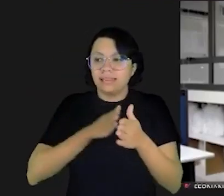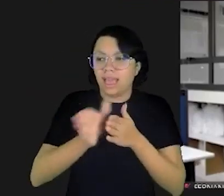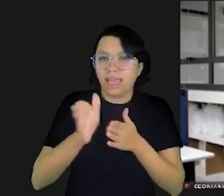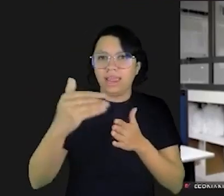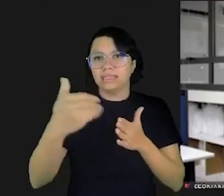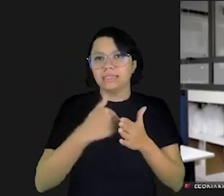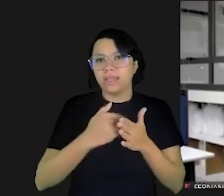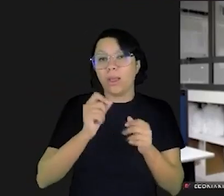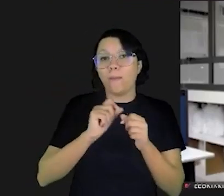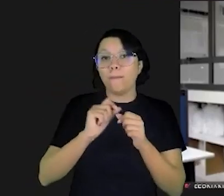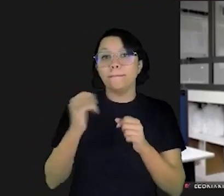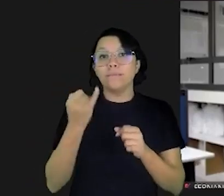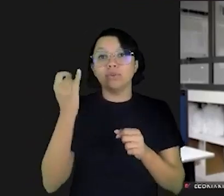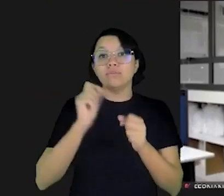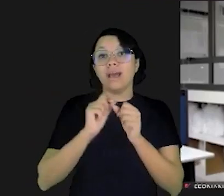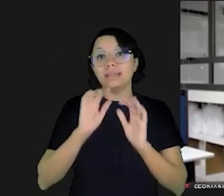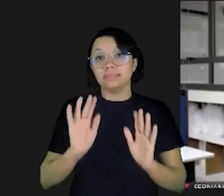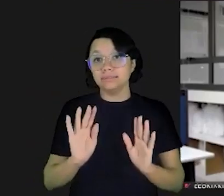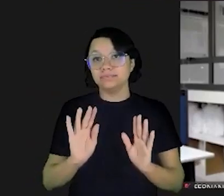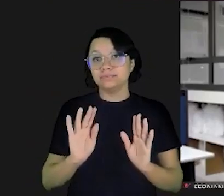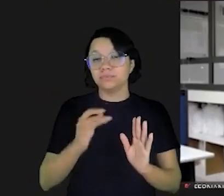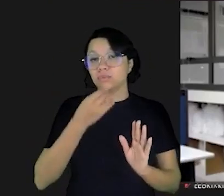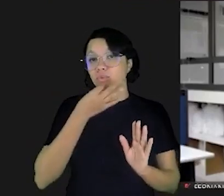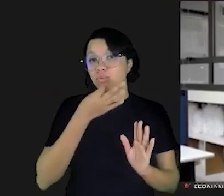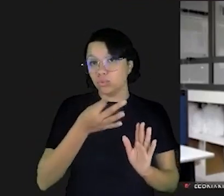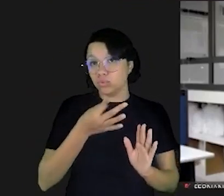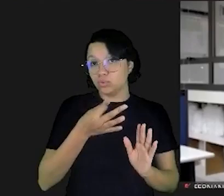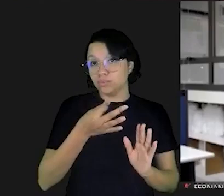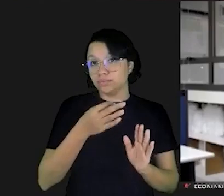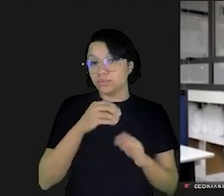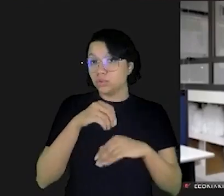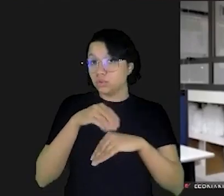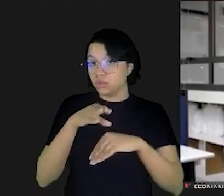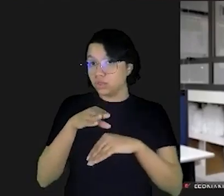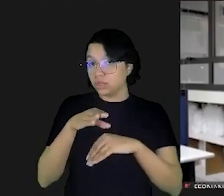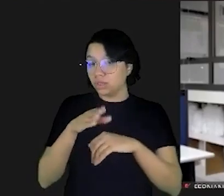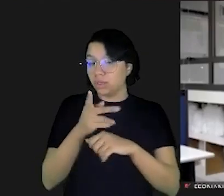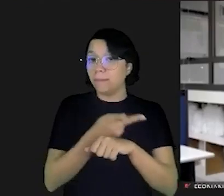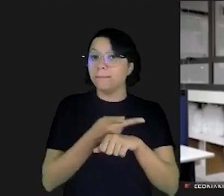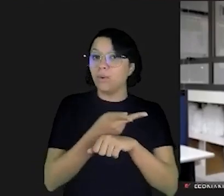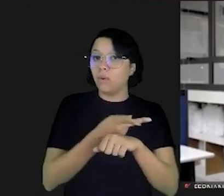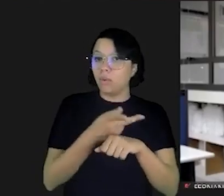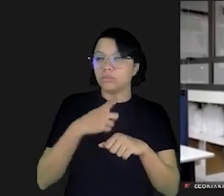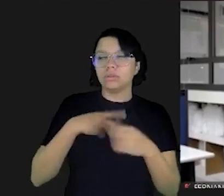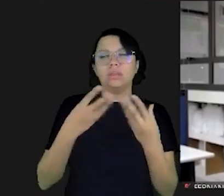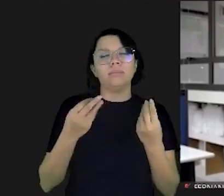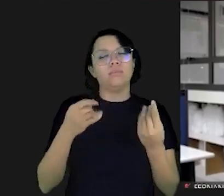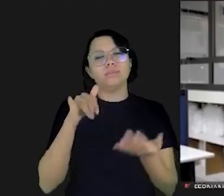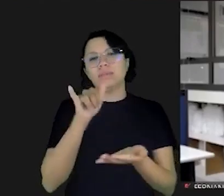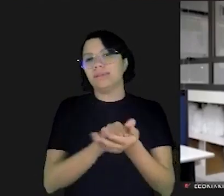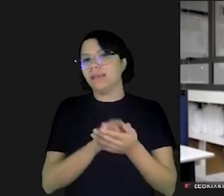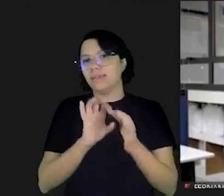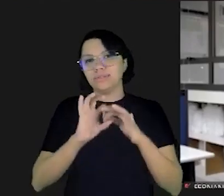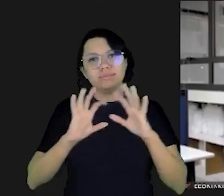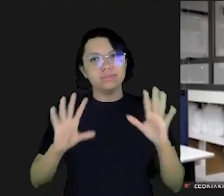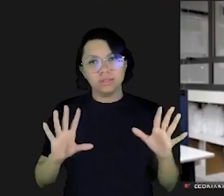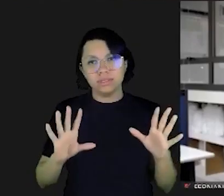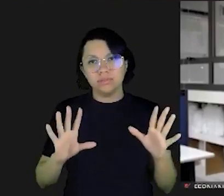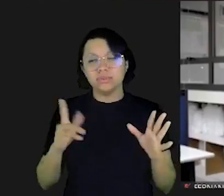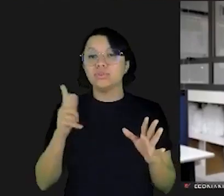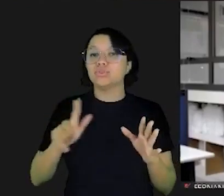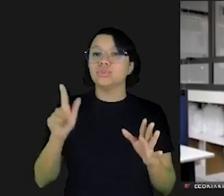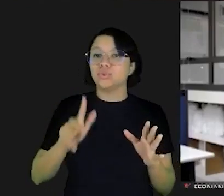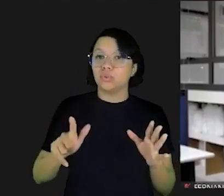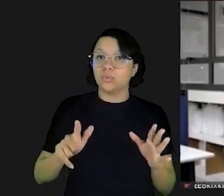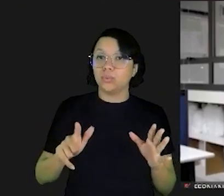saídas o importante é que você faça agora eu realmente sugeria que você buscasse existem muitos aplicativos